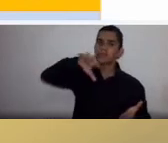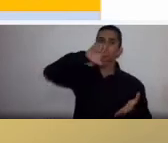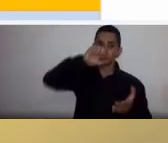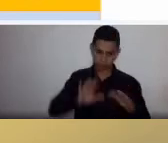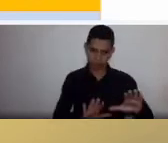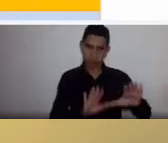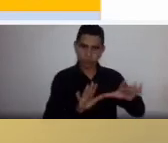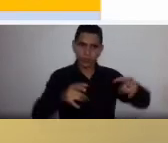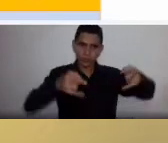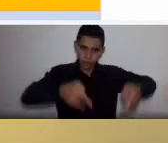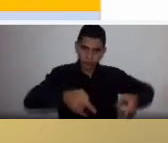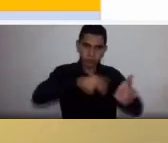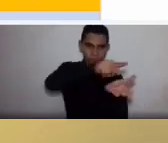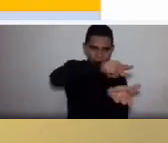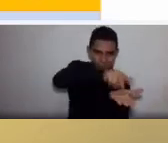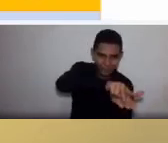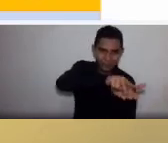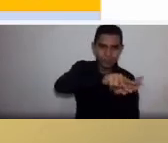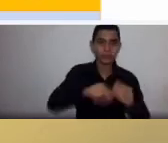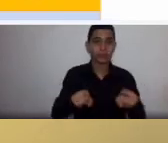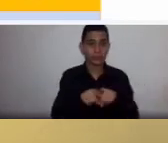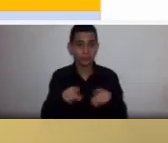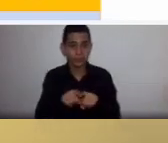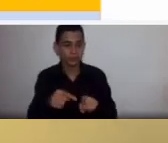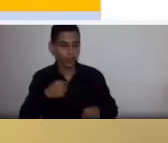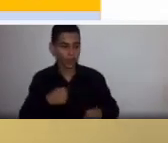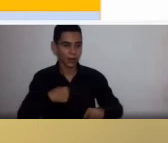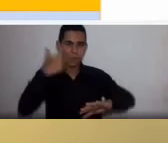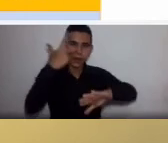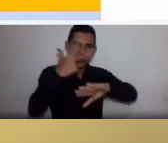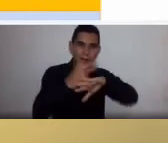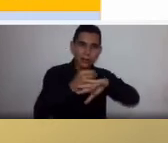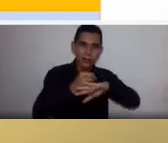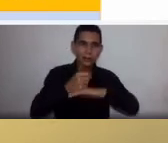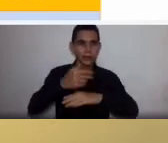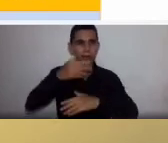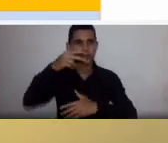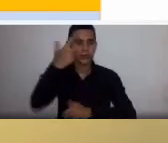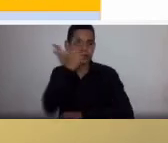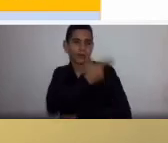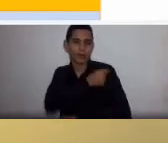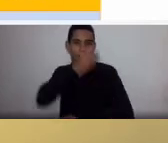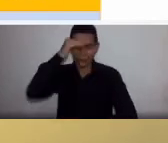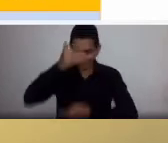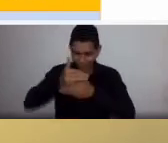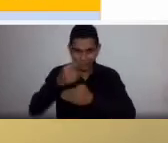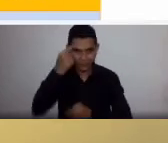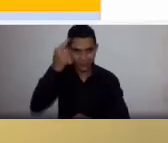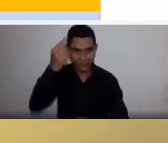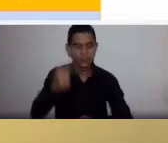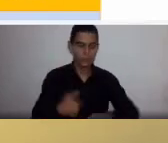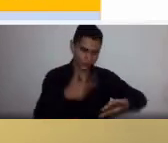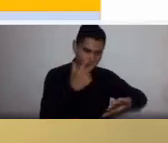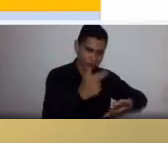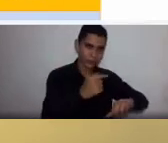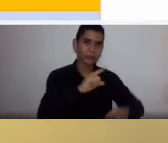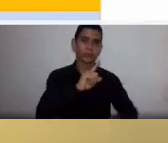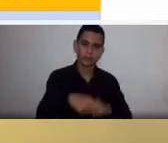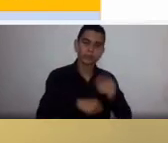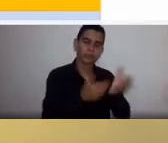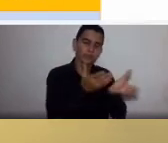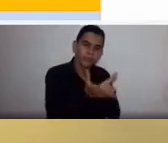baixei o consumo de oxigênio anestesiando a paciente e usando relaxante muscular. e aí ela, paulatinamente, ela foi